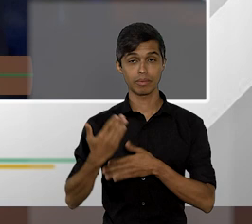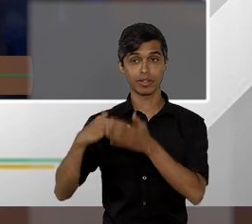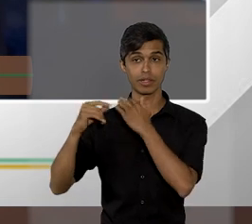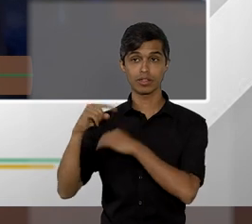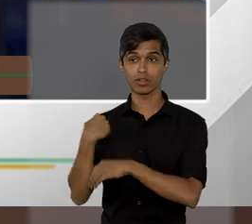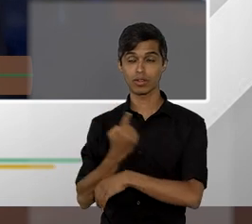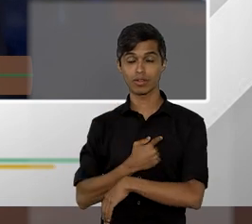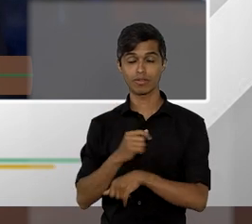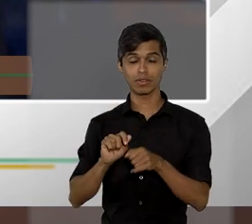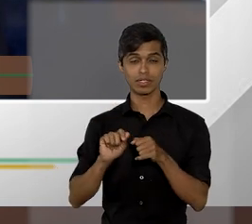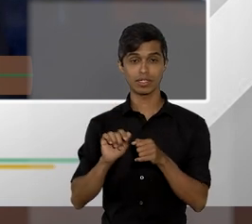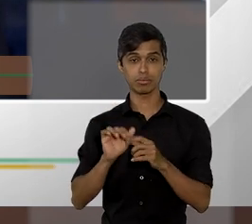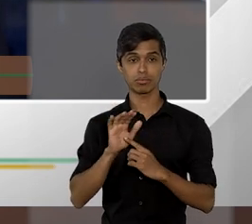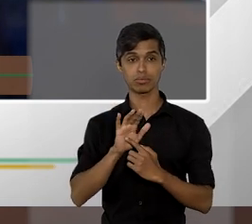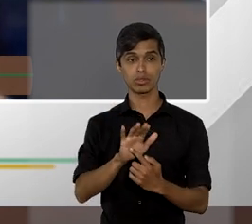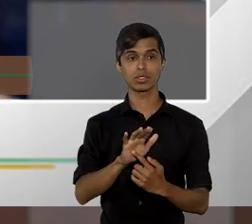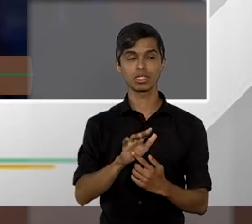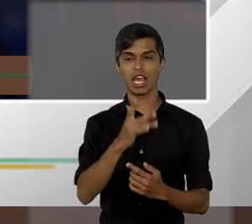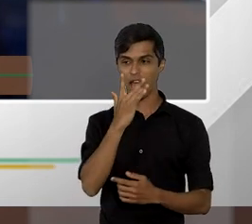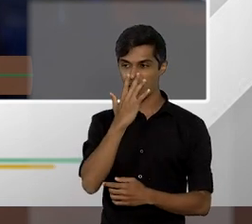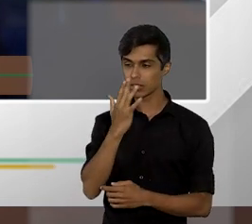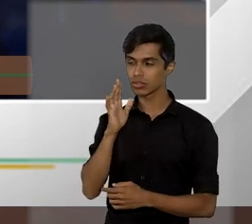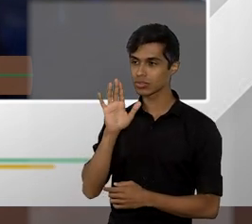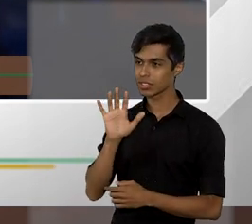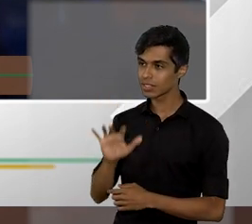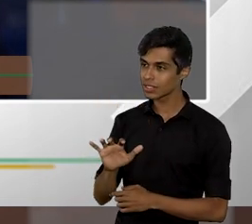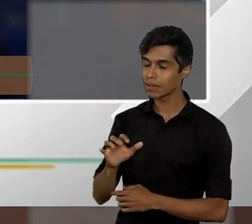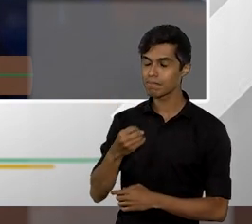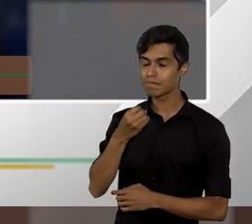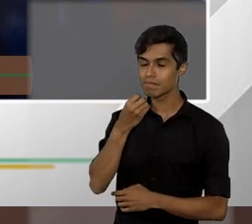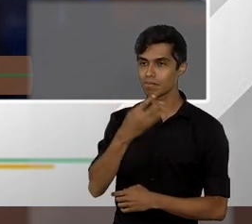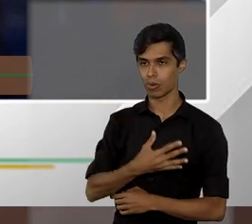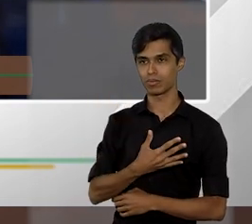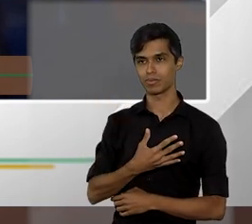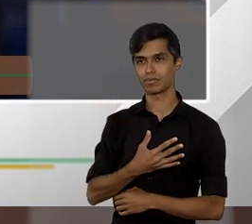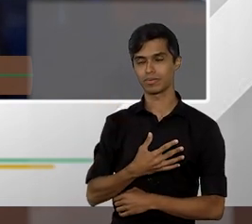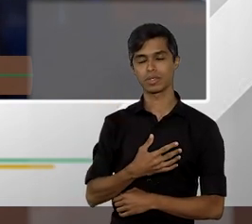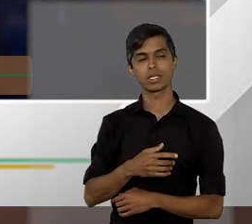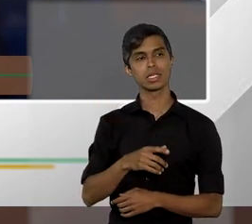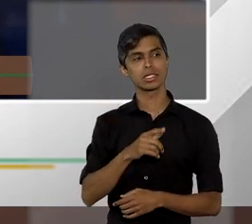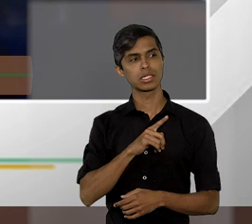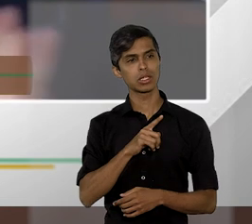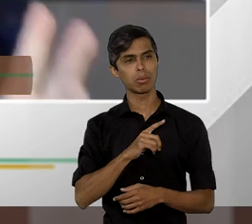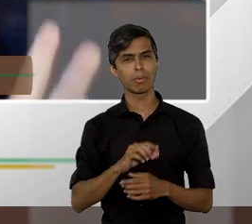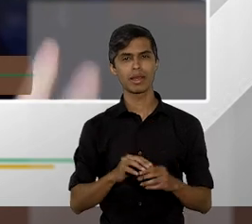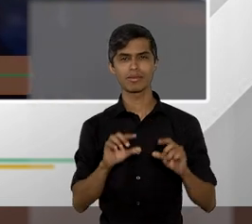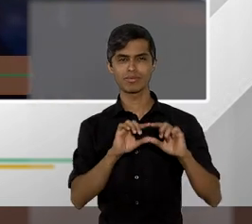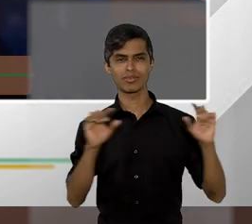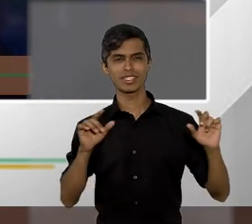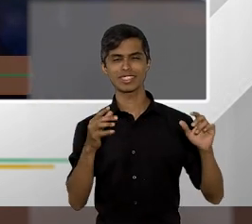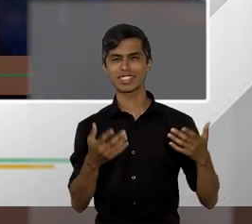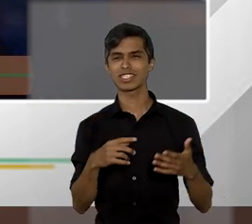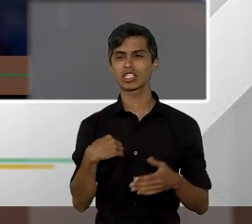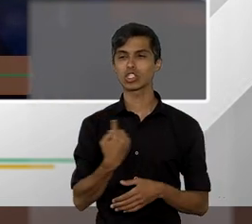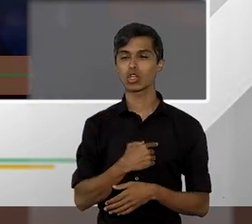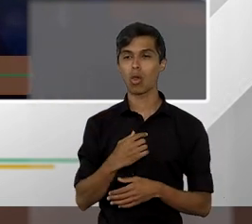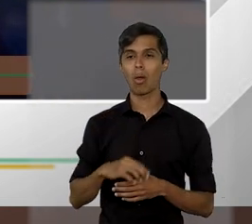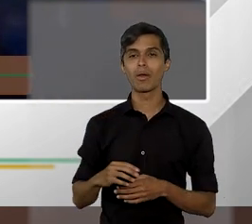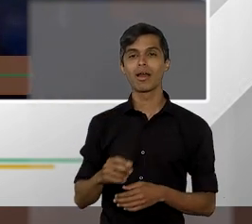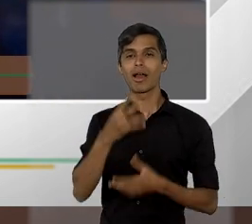fazemos referência me parece que esse é o grande é o grande para usar uma expressão coloquial o grande pulo do gato aqui